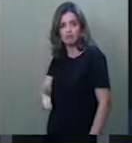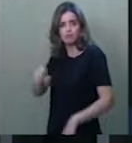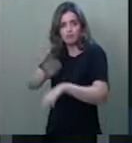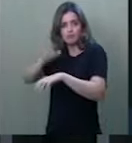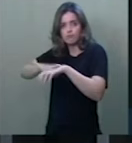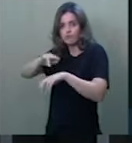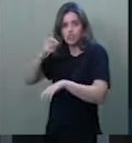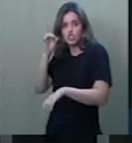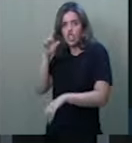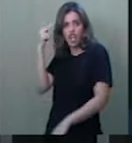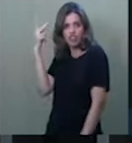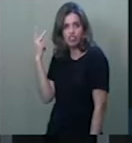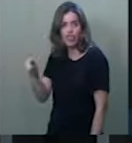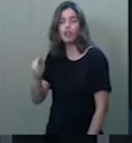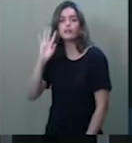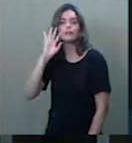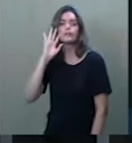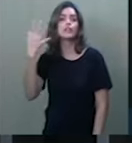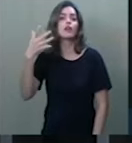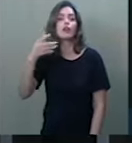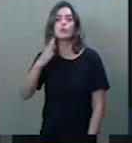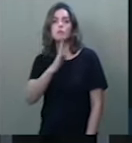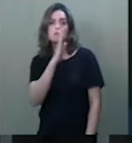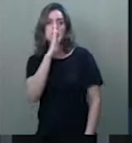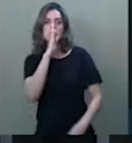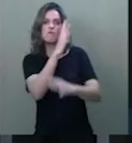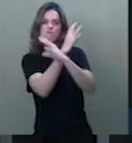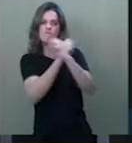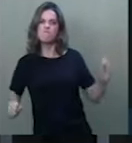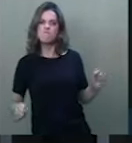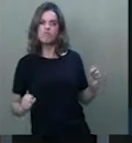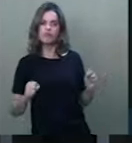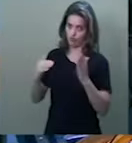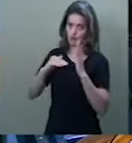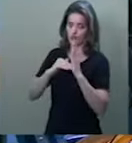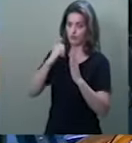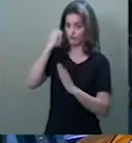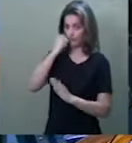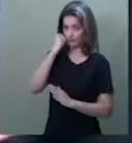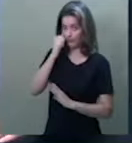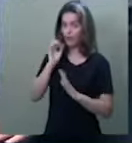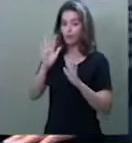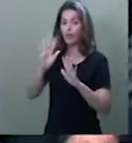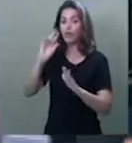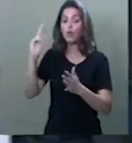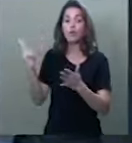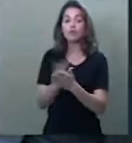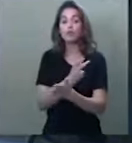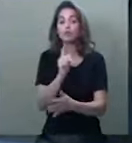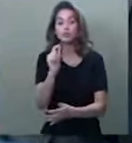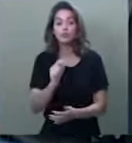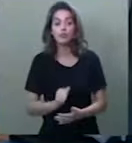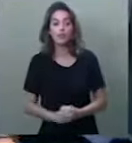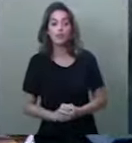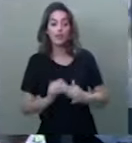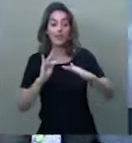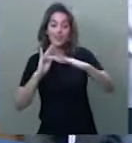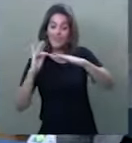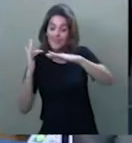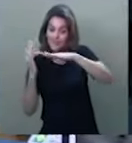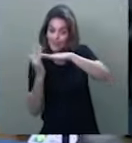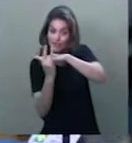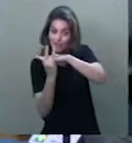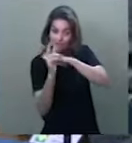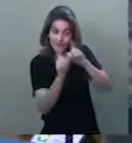tem decidido calar esse Congresso Nacional. O que acontece é o seguinte, as redes sociais